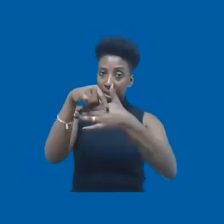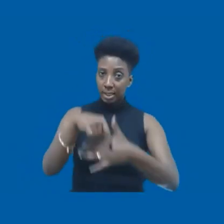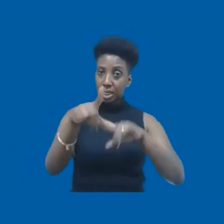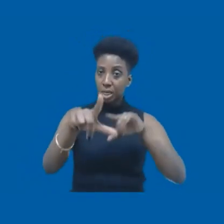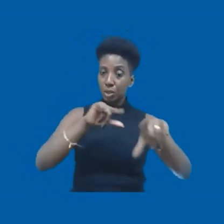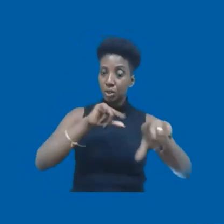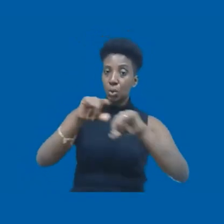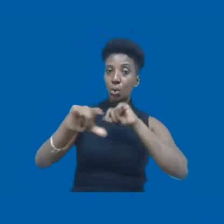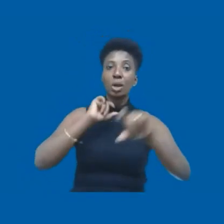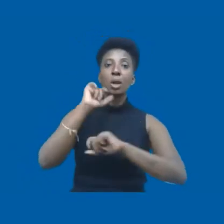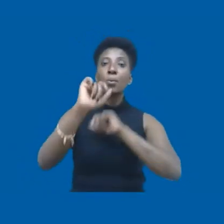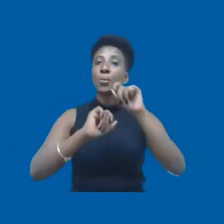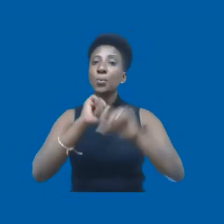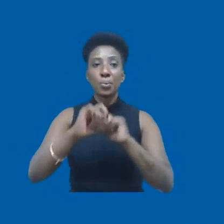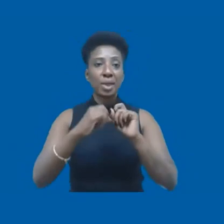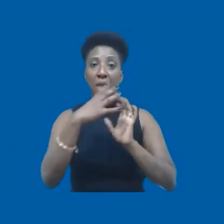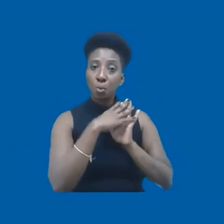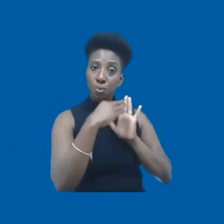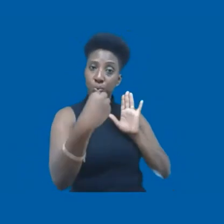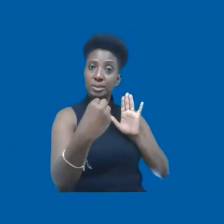são reflexo nosso.